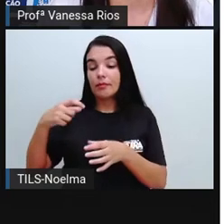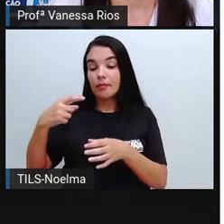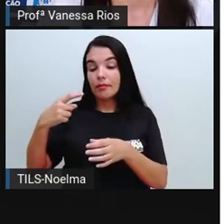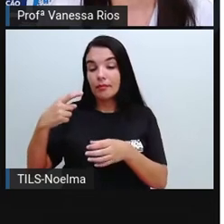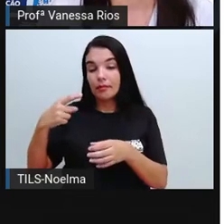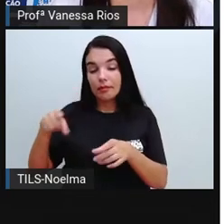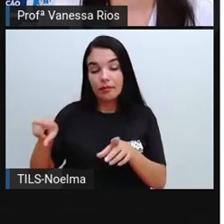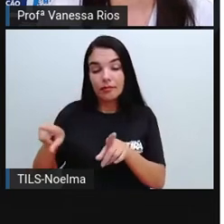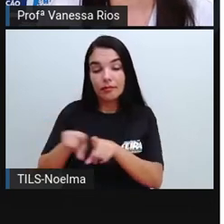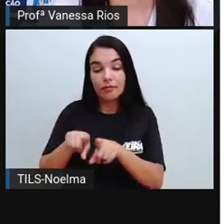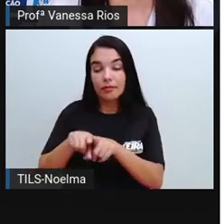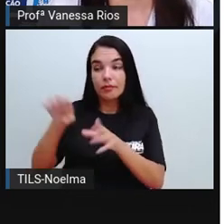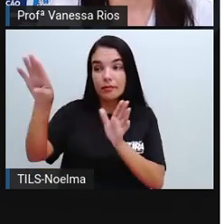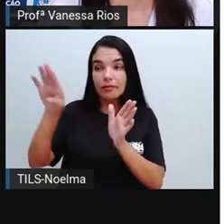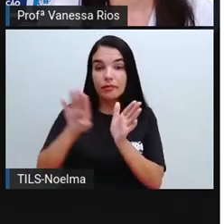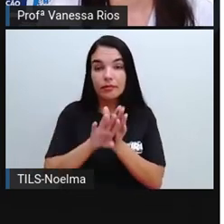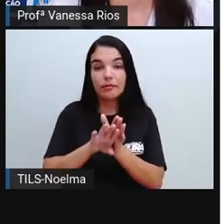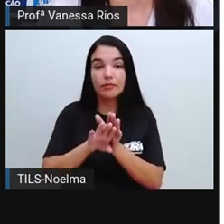também dos